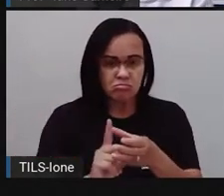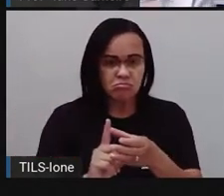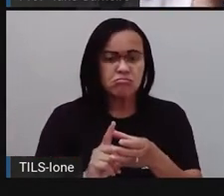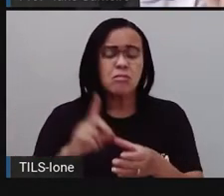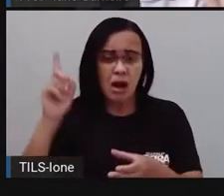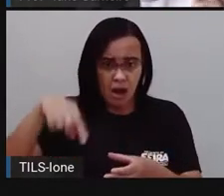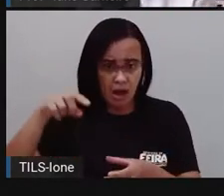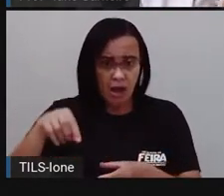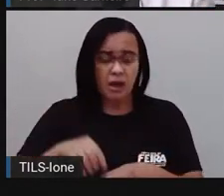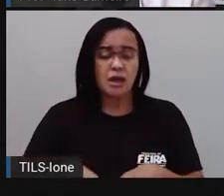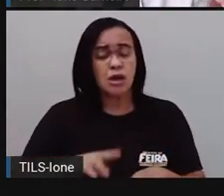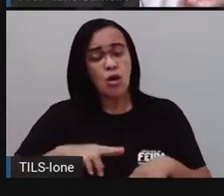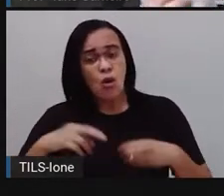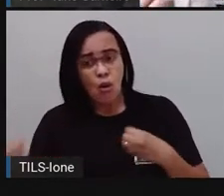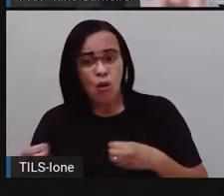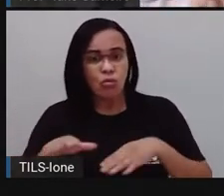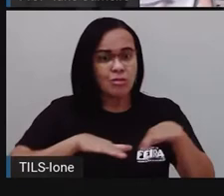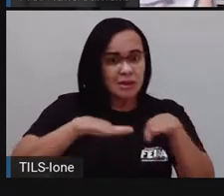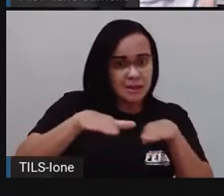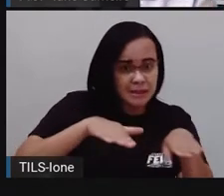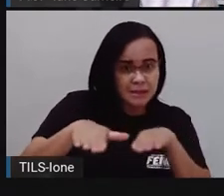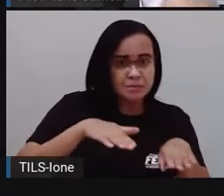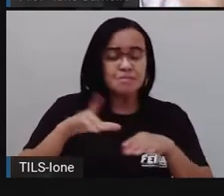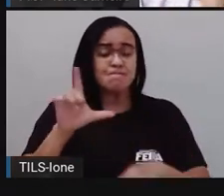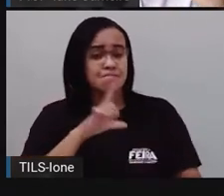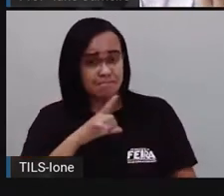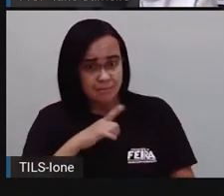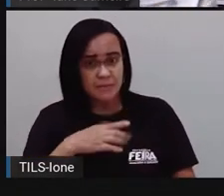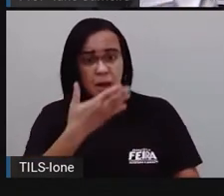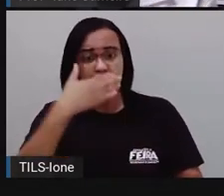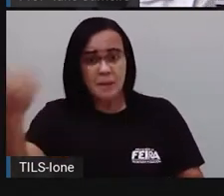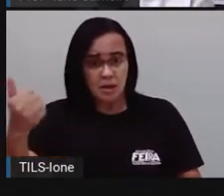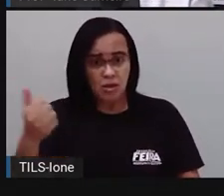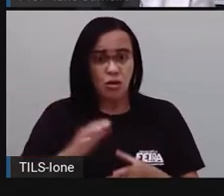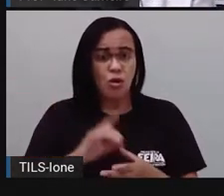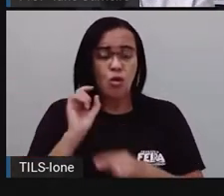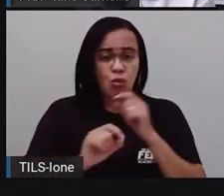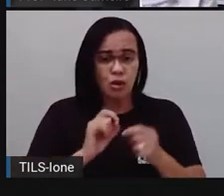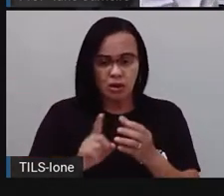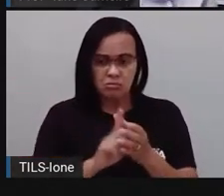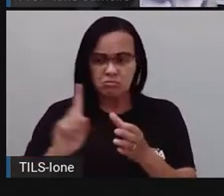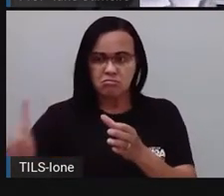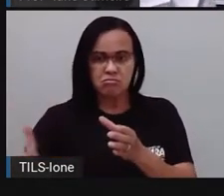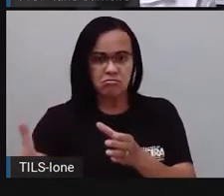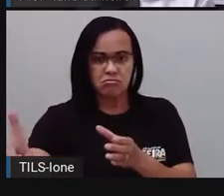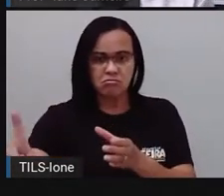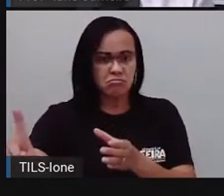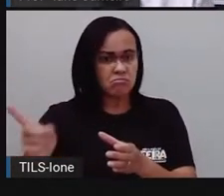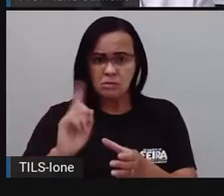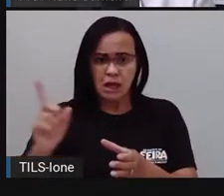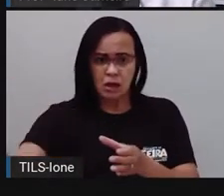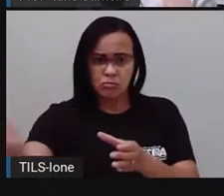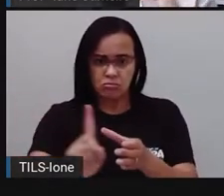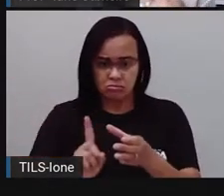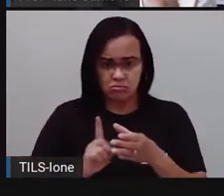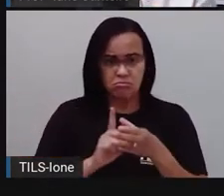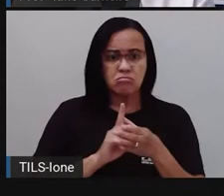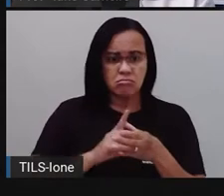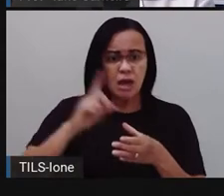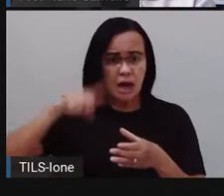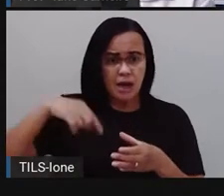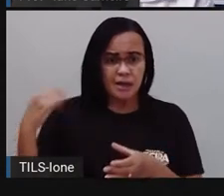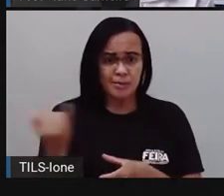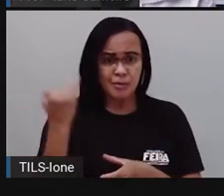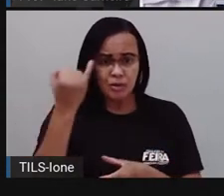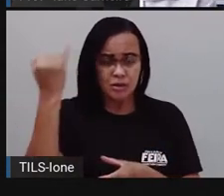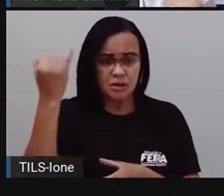escolarização. Ou melhor, né? Para que elas não sejam excluídas, para que elas não fiquem de fora, né? Então, é importante, quando a gente